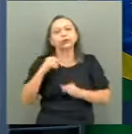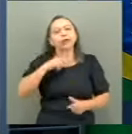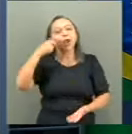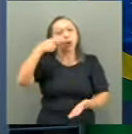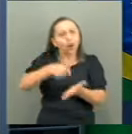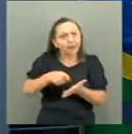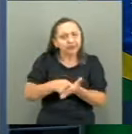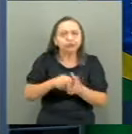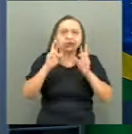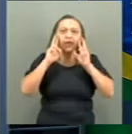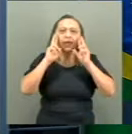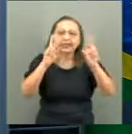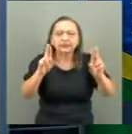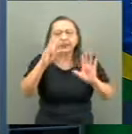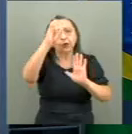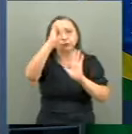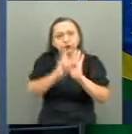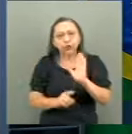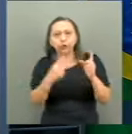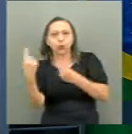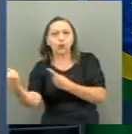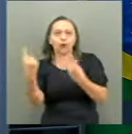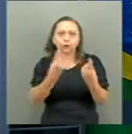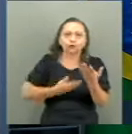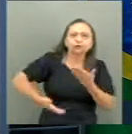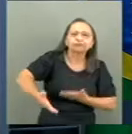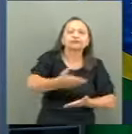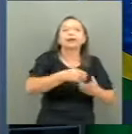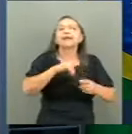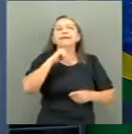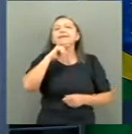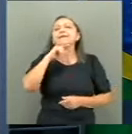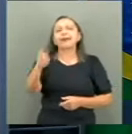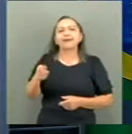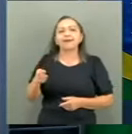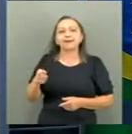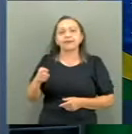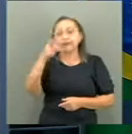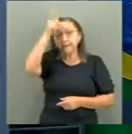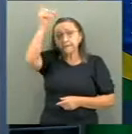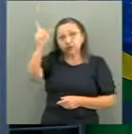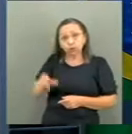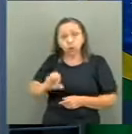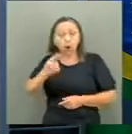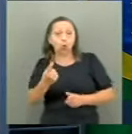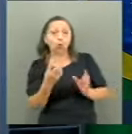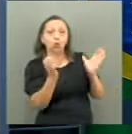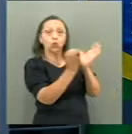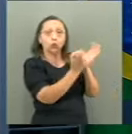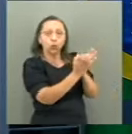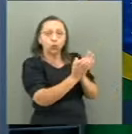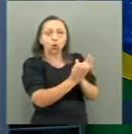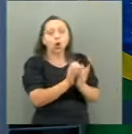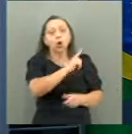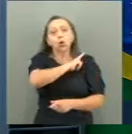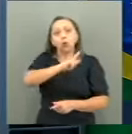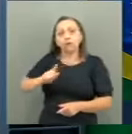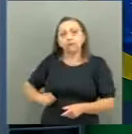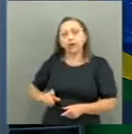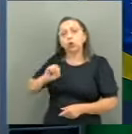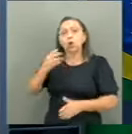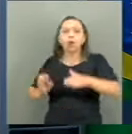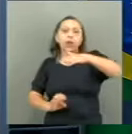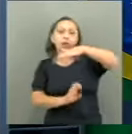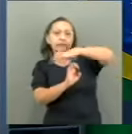de respeitar o direito dos outros. Ninguém, indivíduo ou grupo, governo ou empresas,